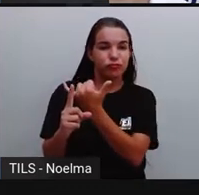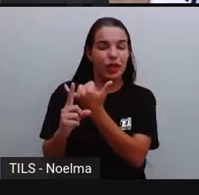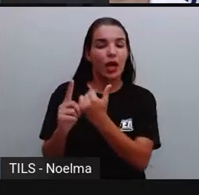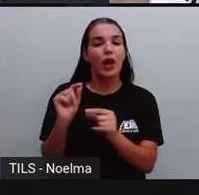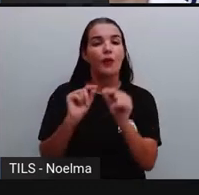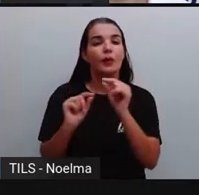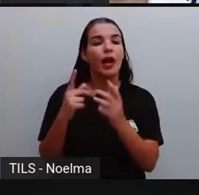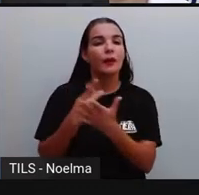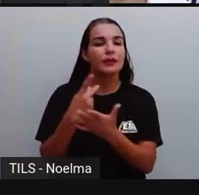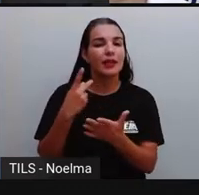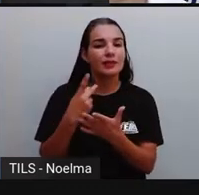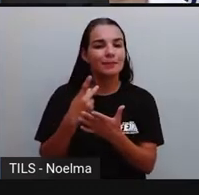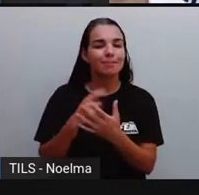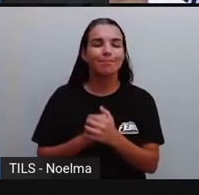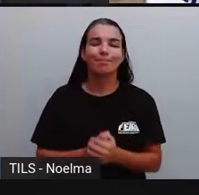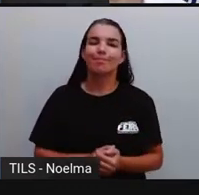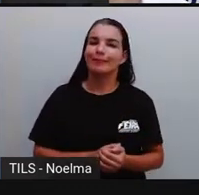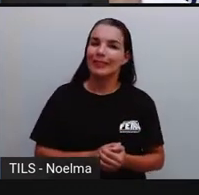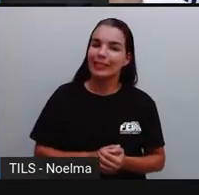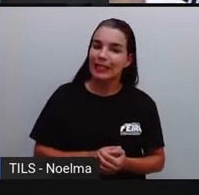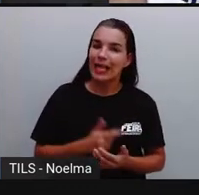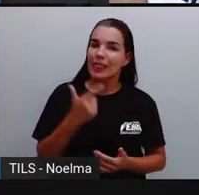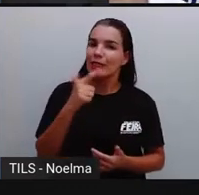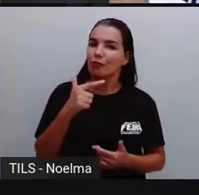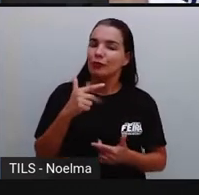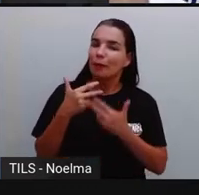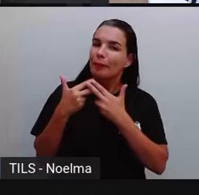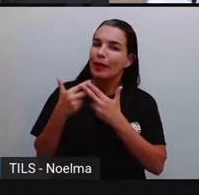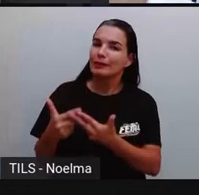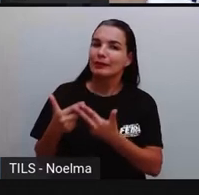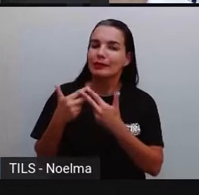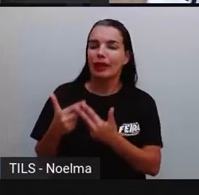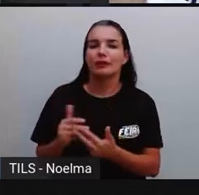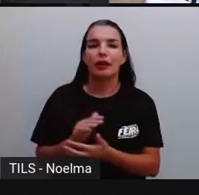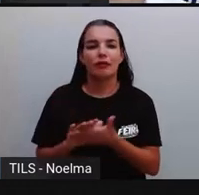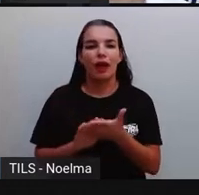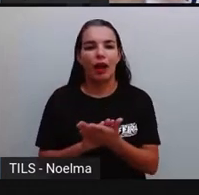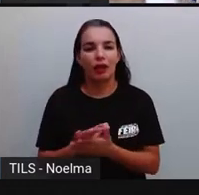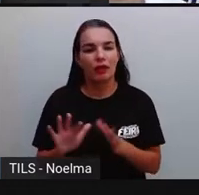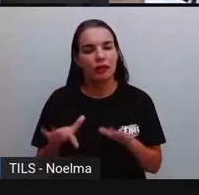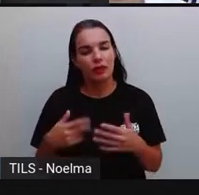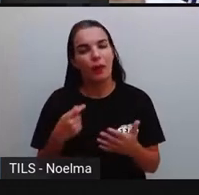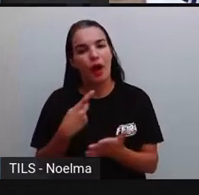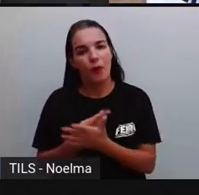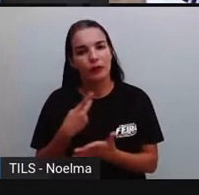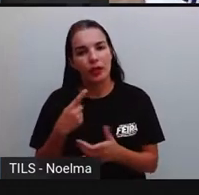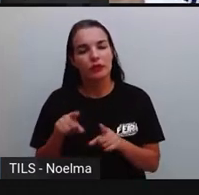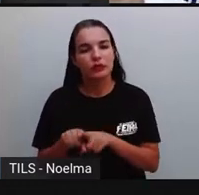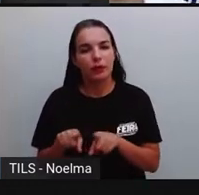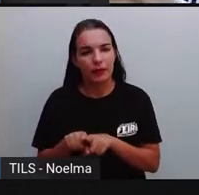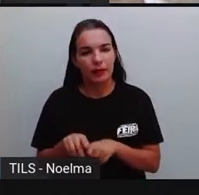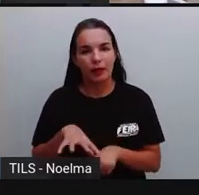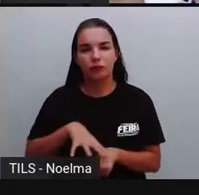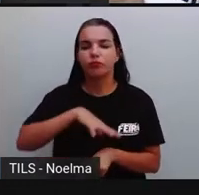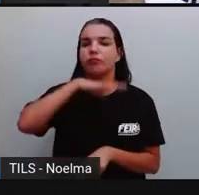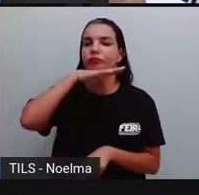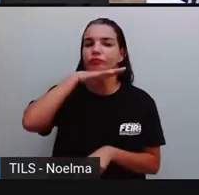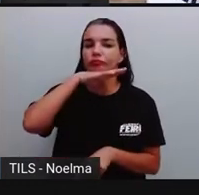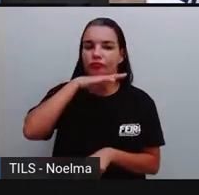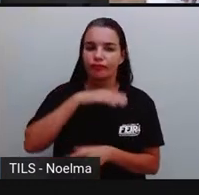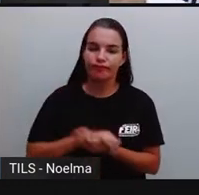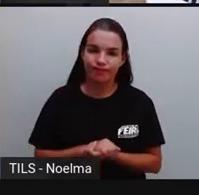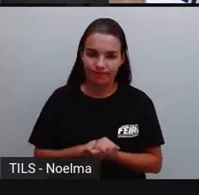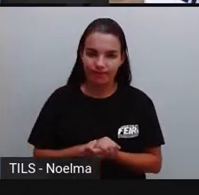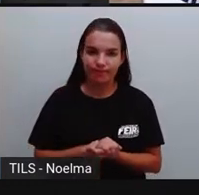anteriores, é a intolerância. Então, a intolerância, ela causa vários, vários